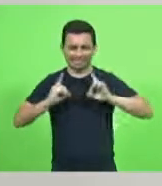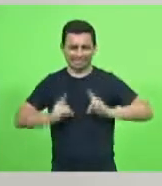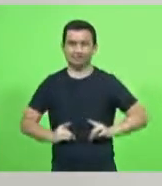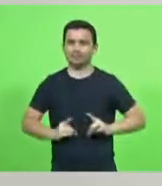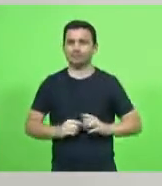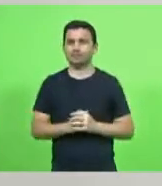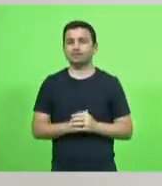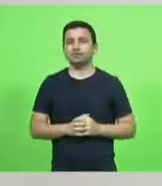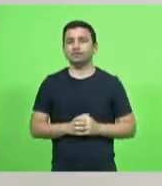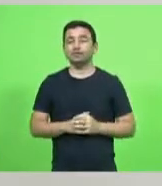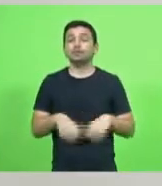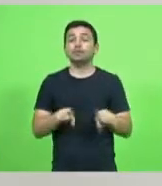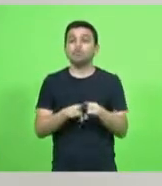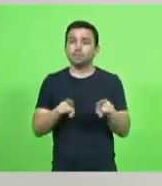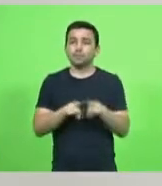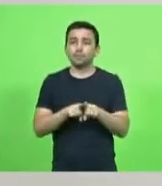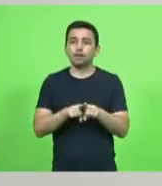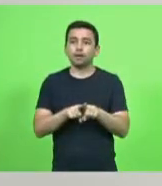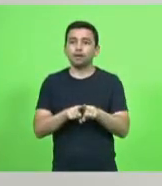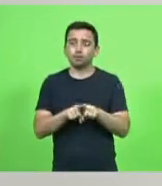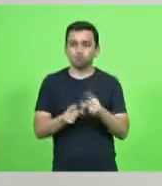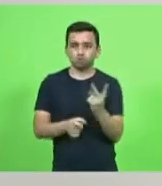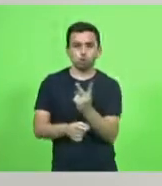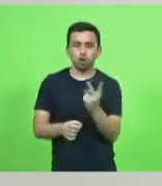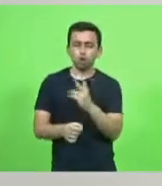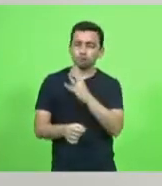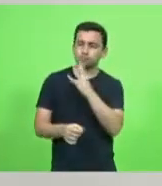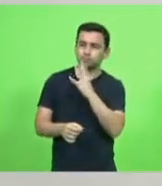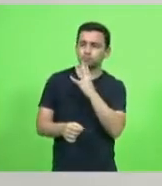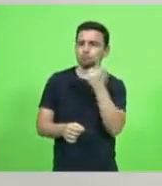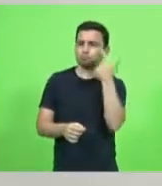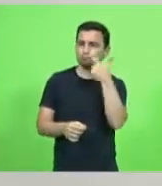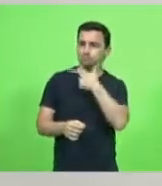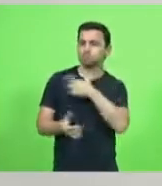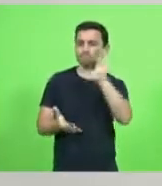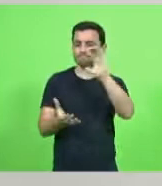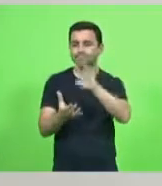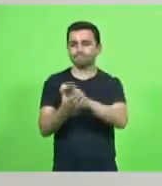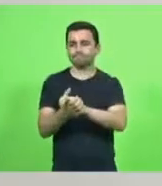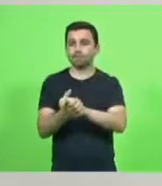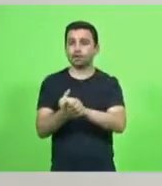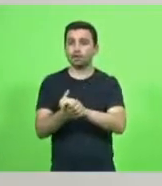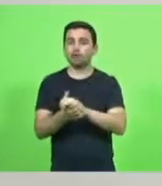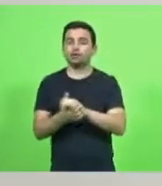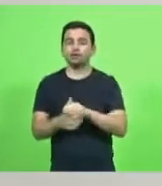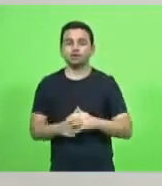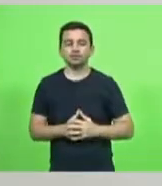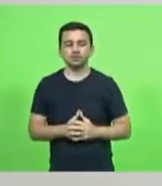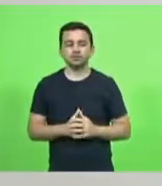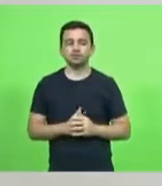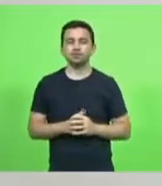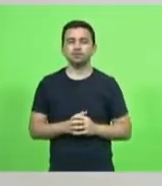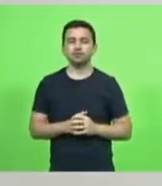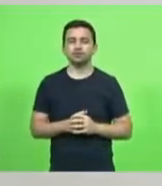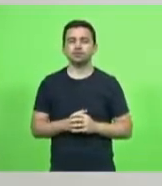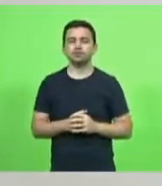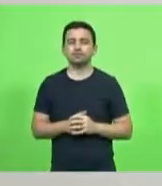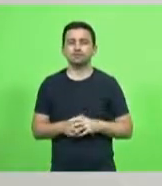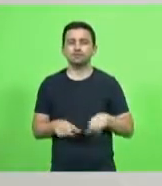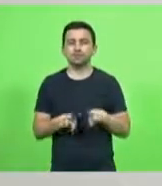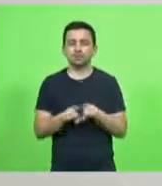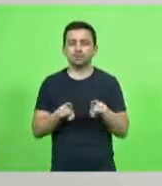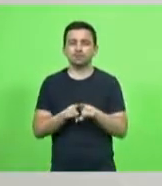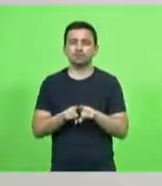conheceu o papai e se casaram. Casaram no município de Jaguaruna, na igreja católica de Jaguaruna,